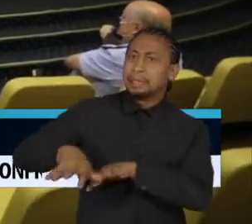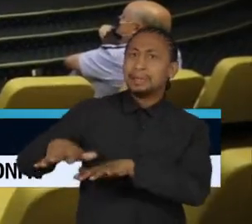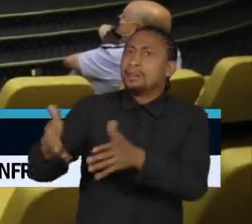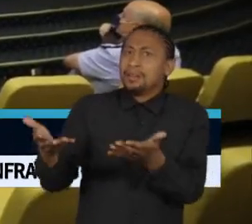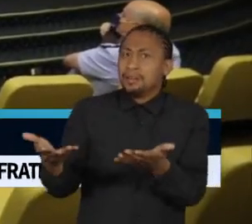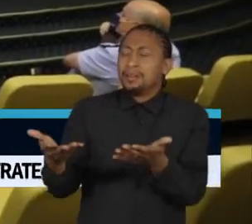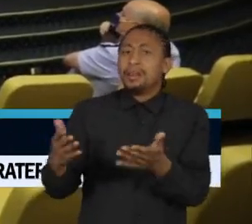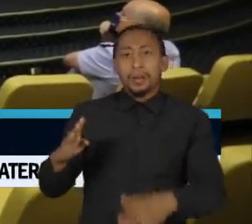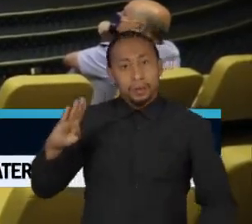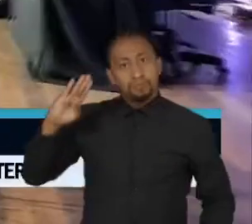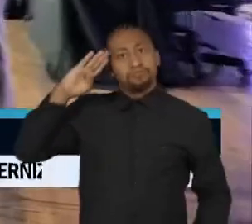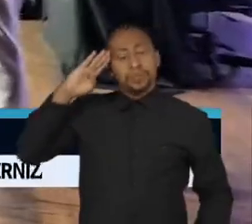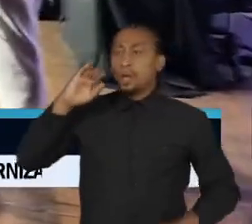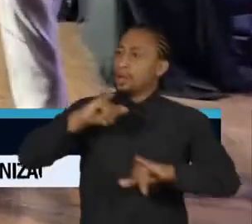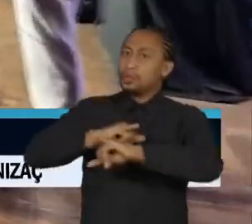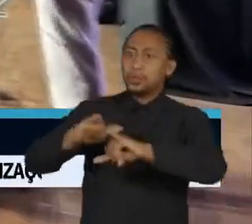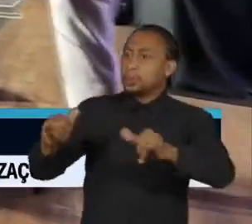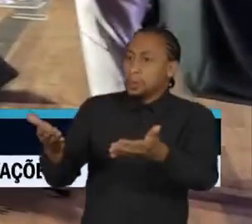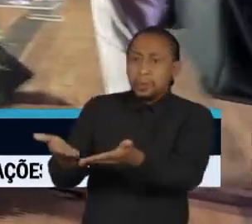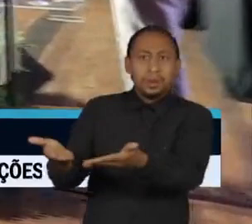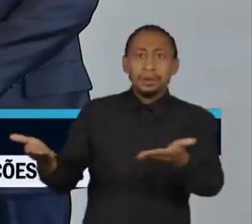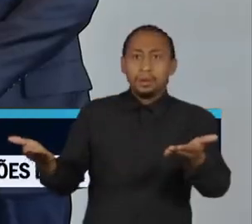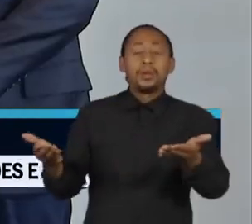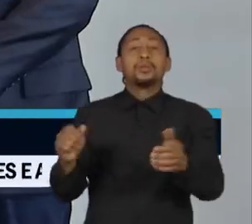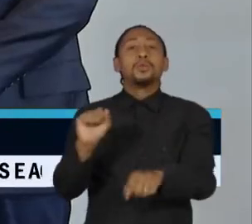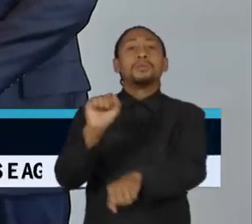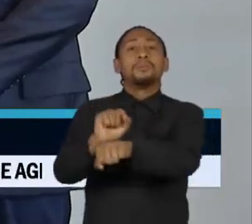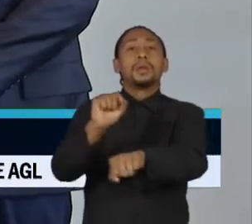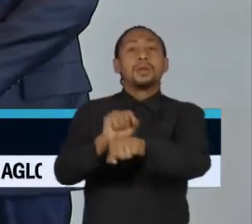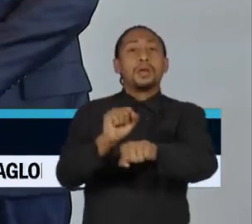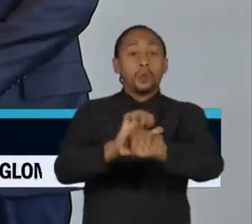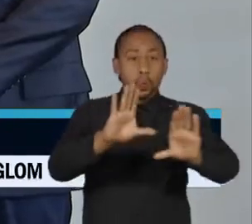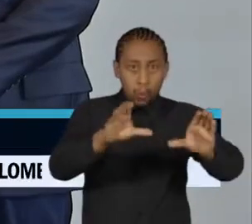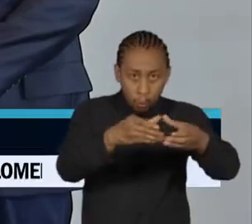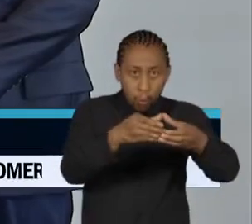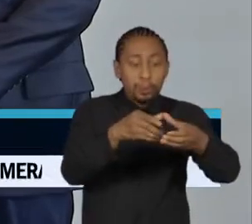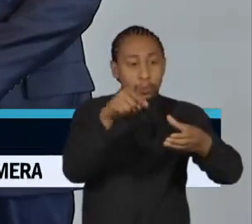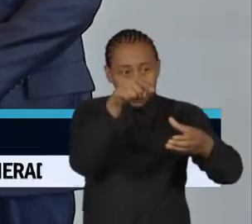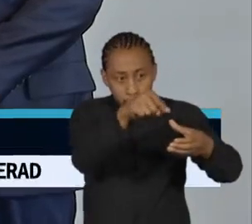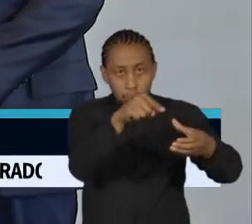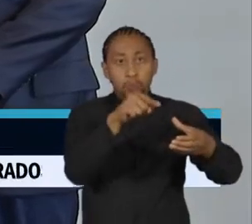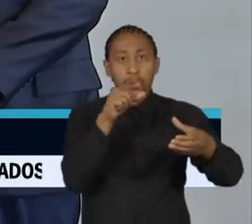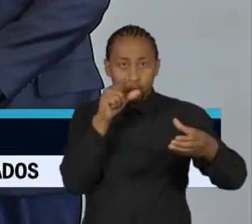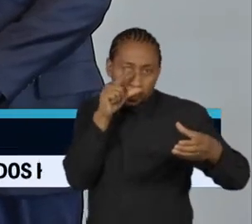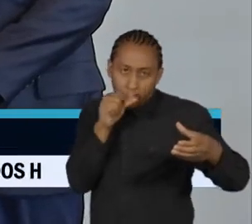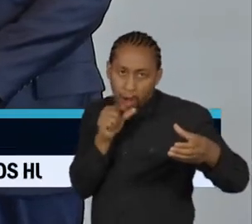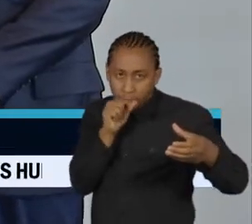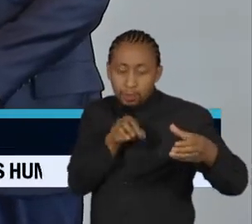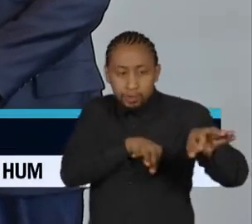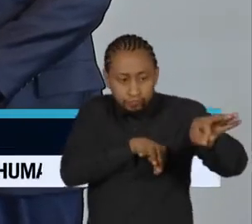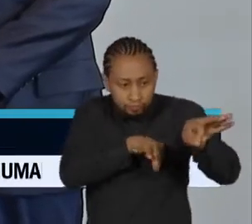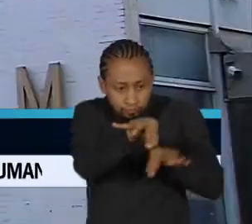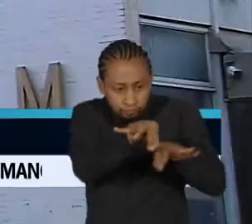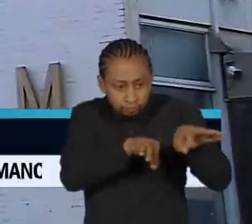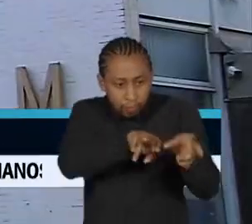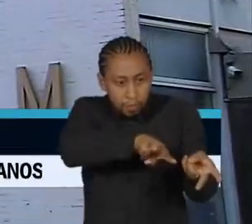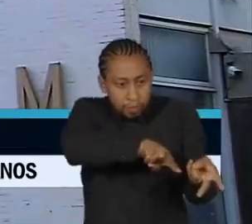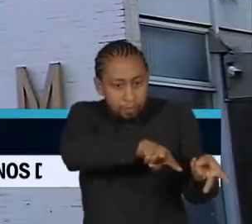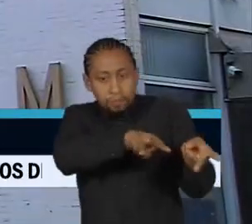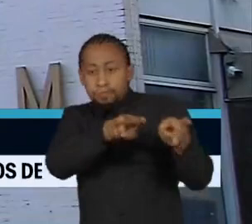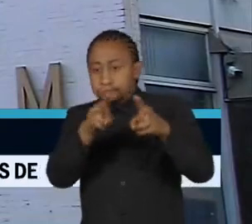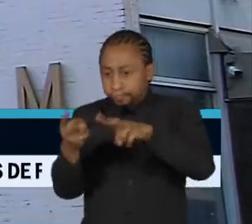estão dispostos, estão só aguardando a equipe de transição do governo Lula, Alckmin, entregarem os nomes